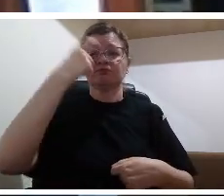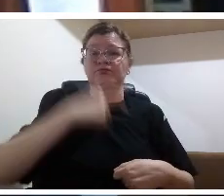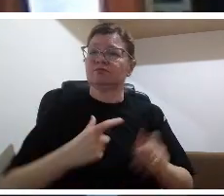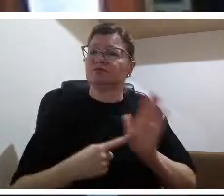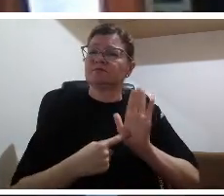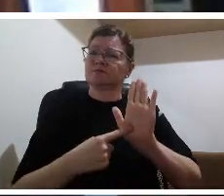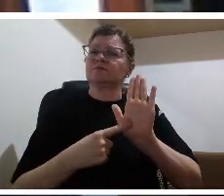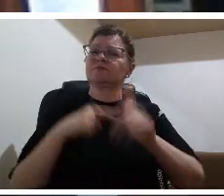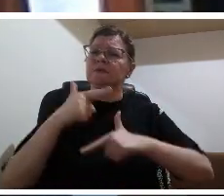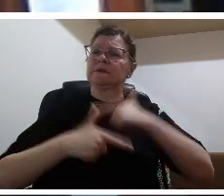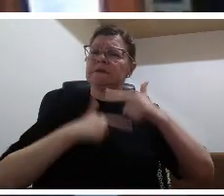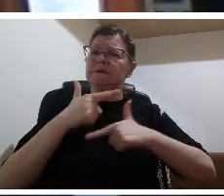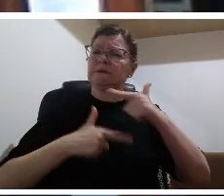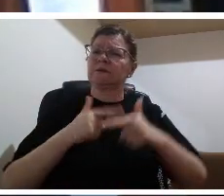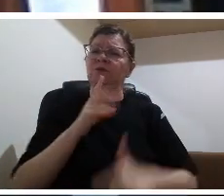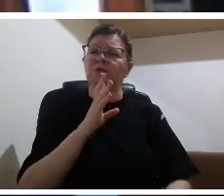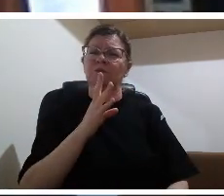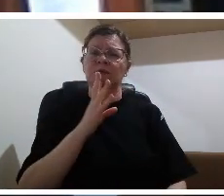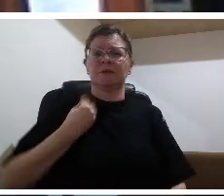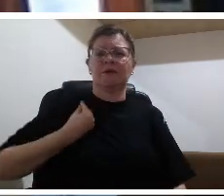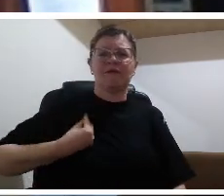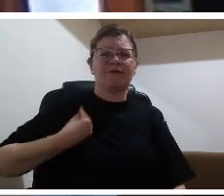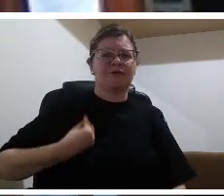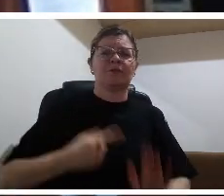isso que eu entendo como mediação